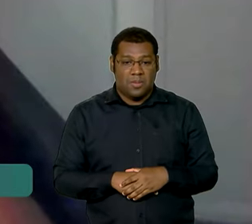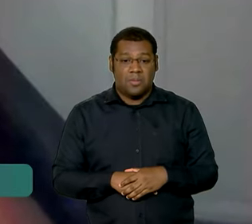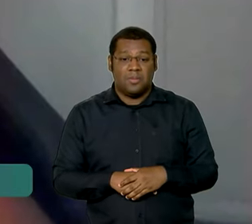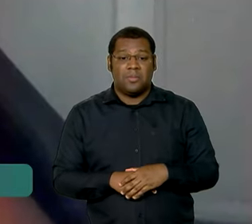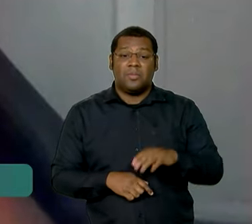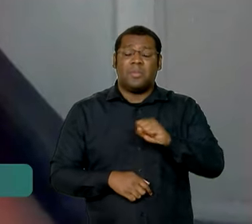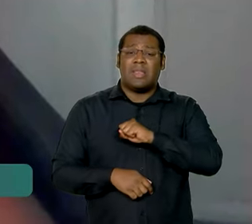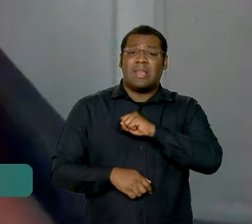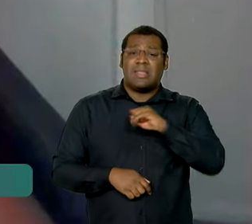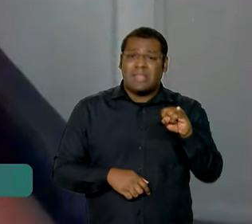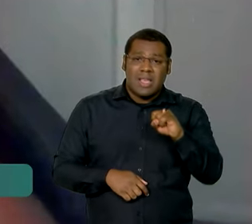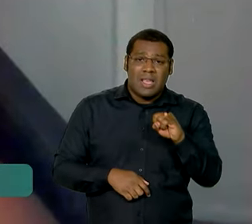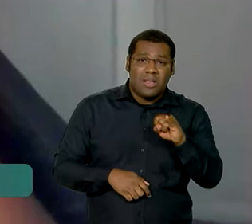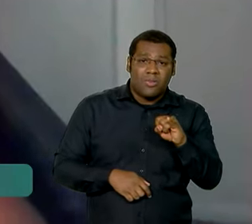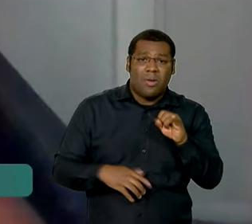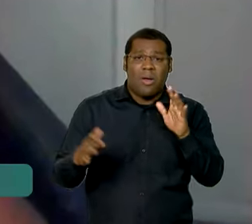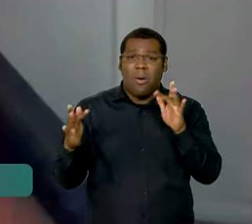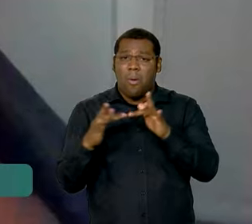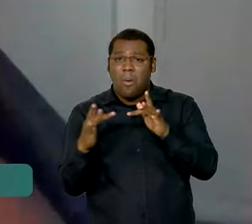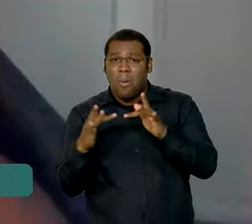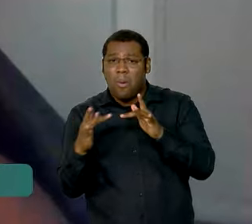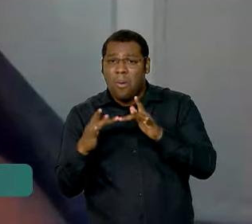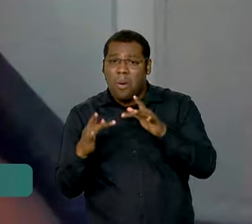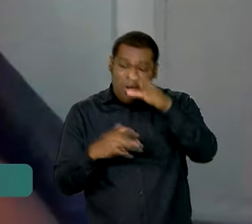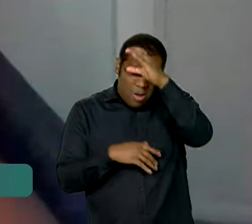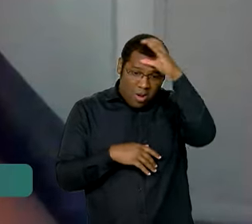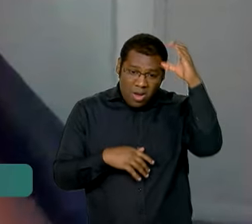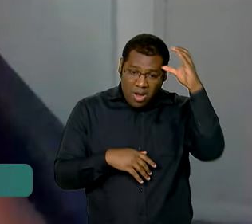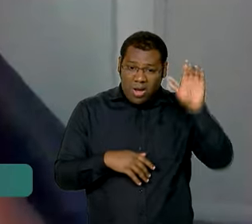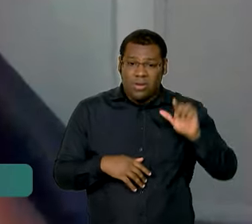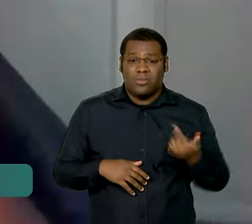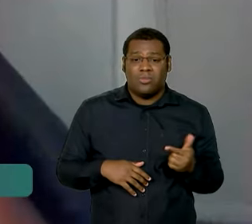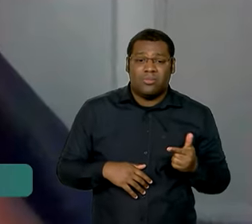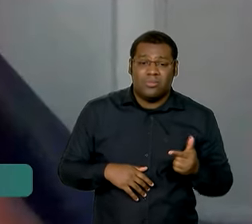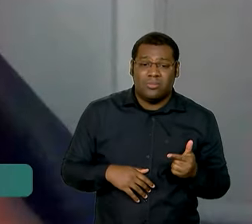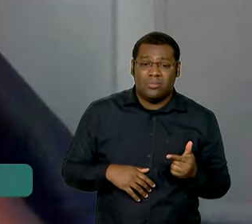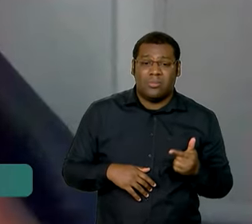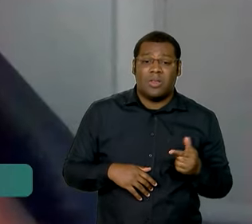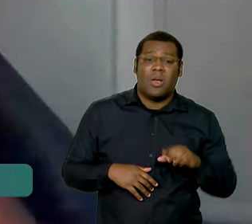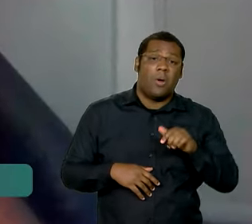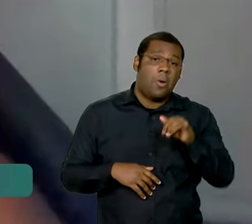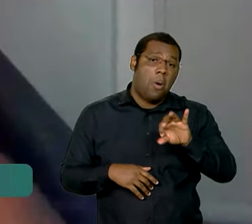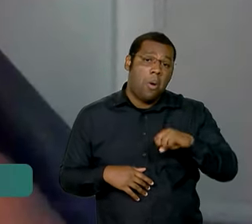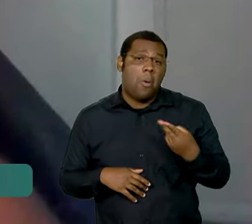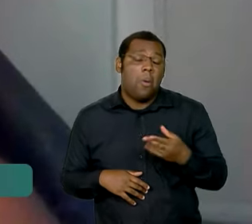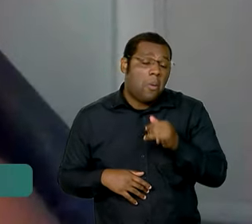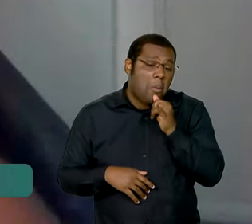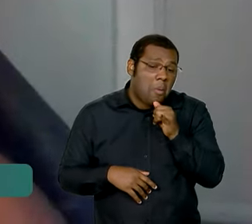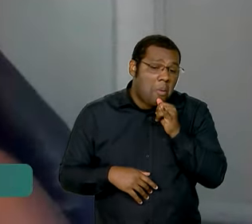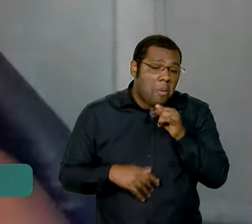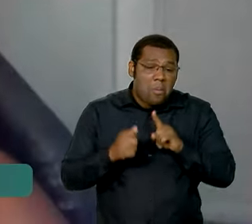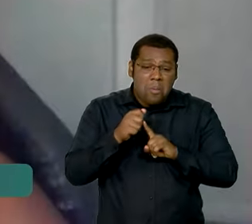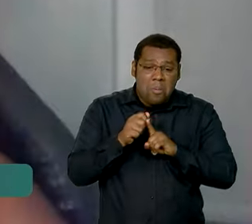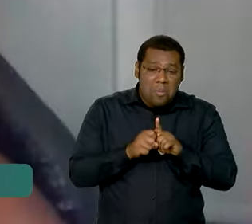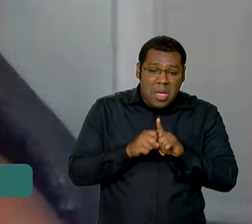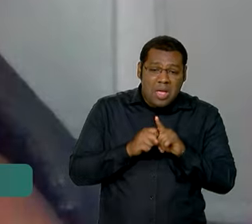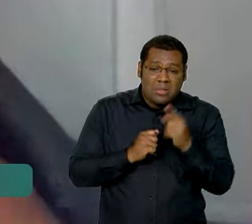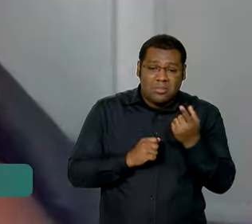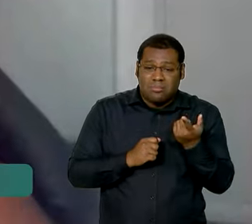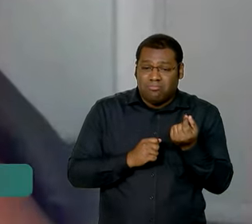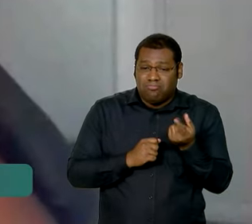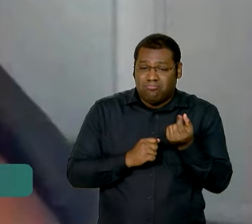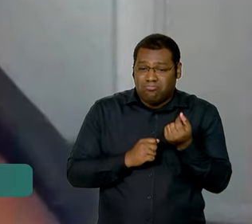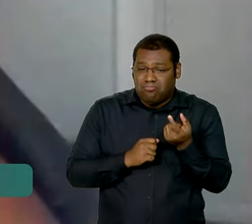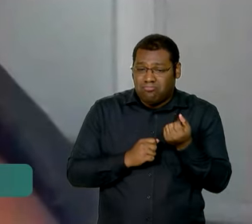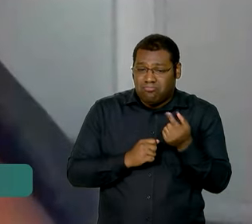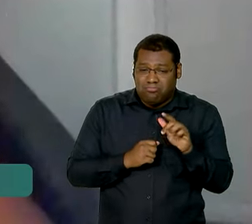esperando, que eu tenho essa sorte, ah, parecia um cliente bom. Mas e no mês que também não tem, né? São autônomos, a